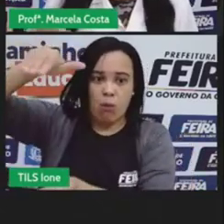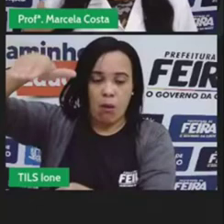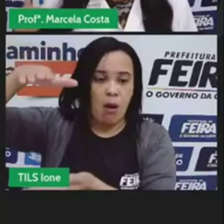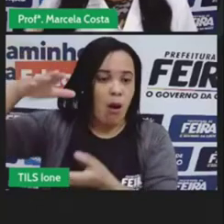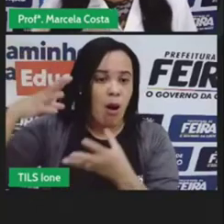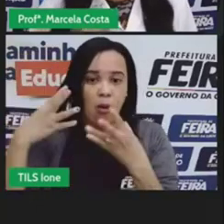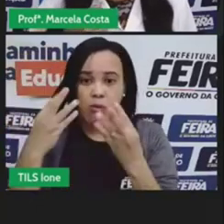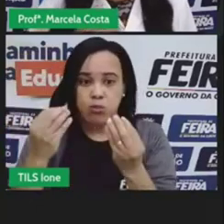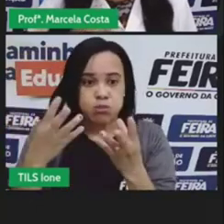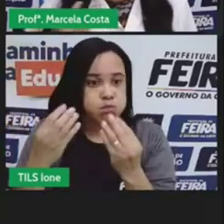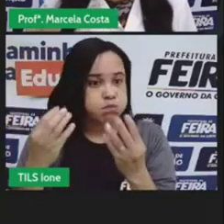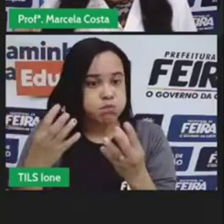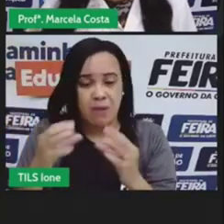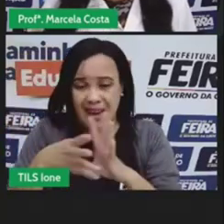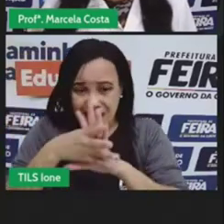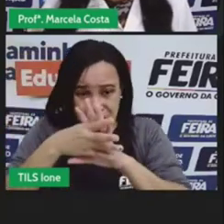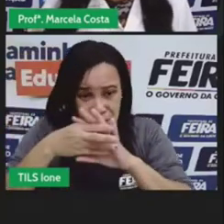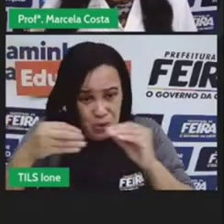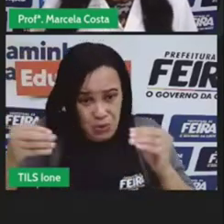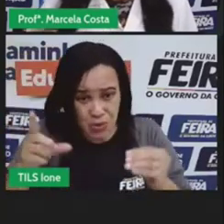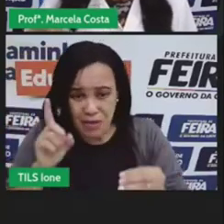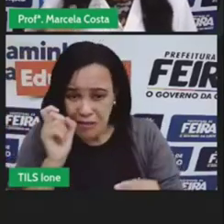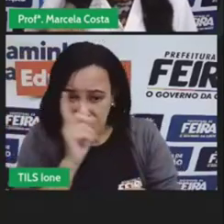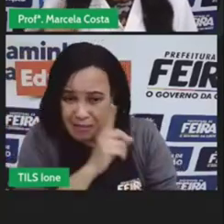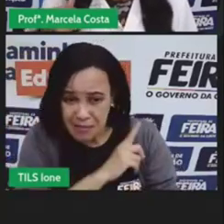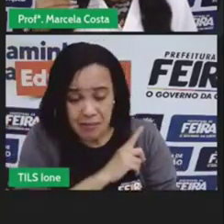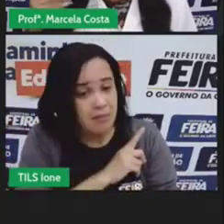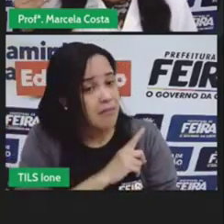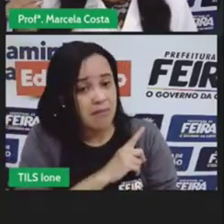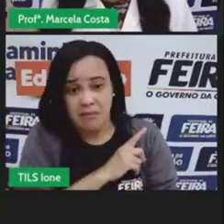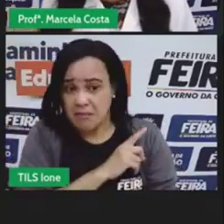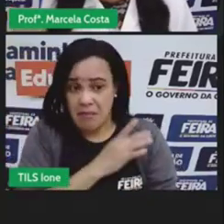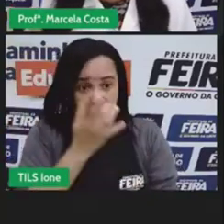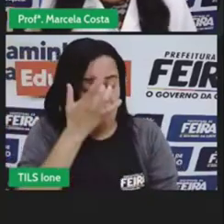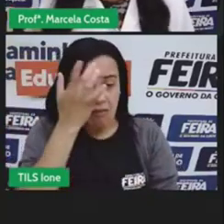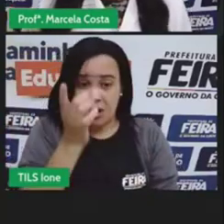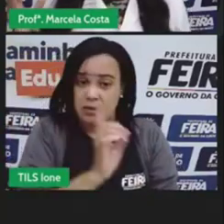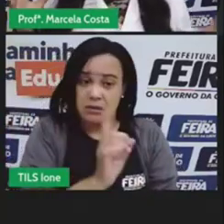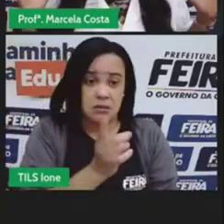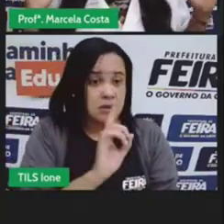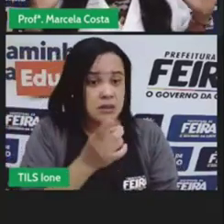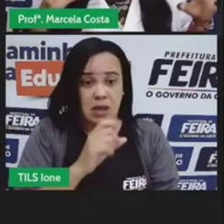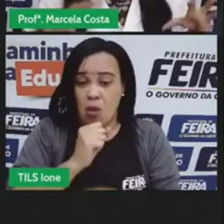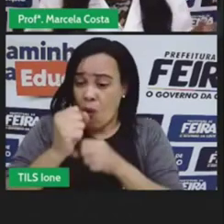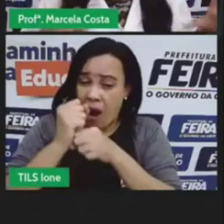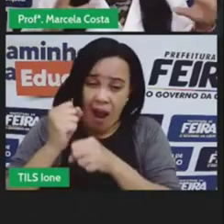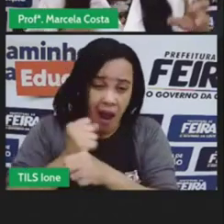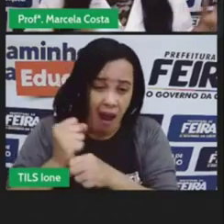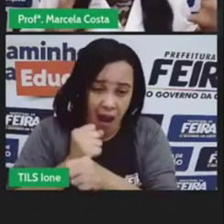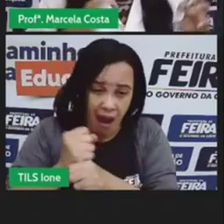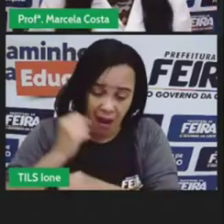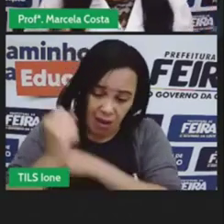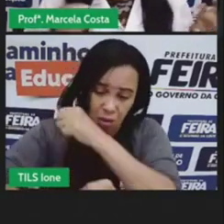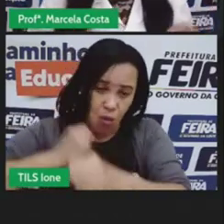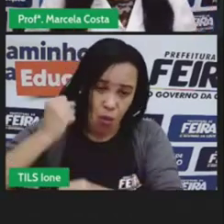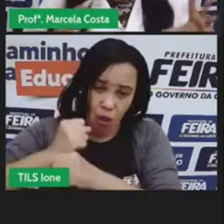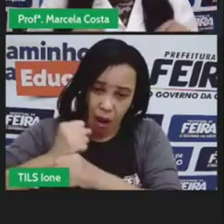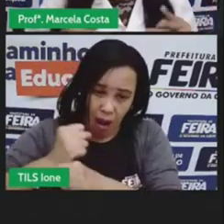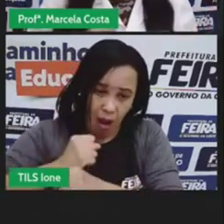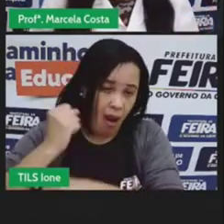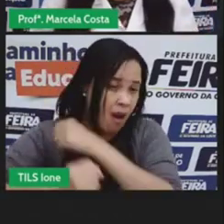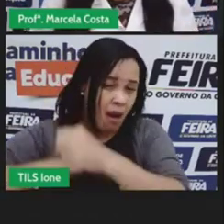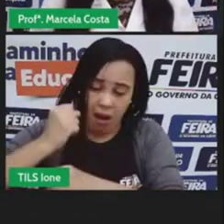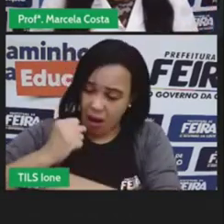em que ele desapareça completamente do meu ambiente e até que isso aconteça ele vai sendo acumulado